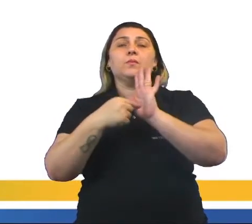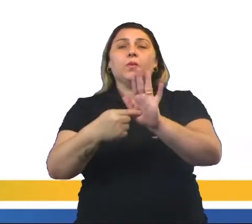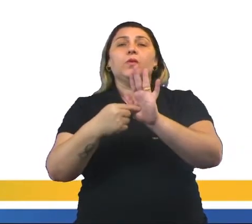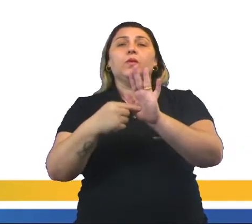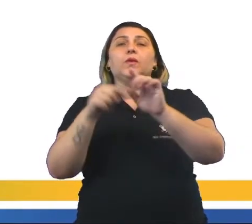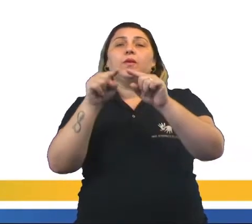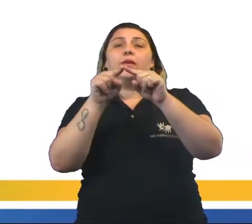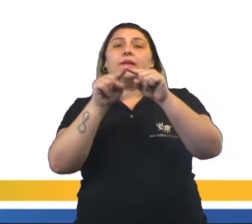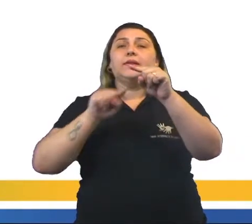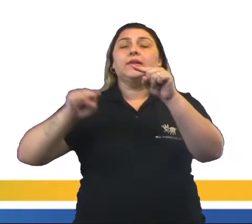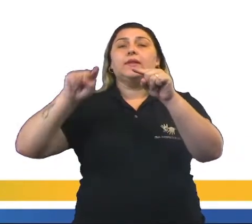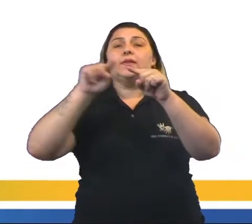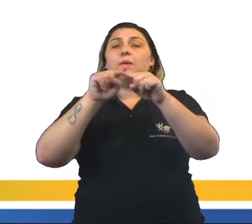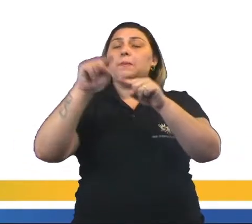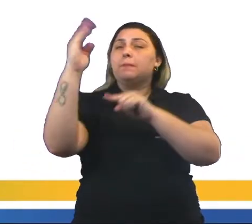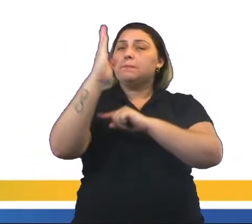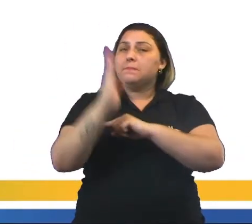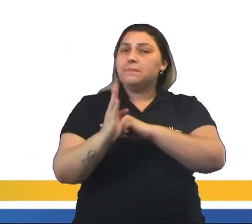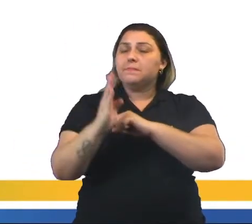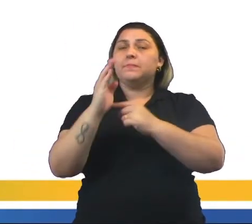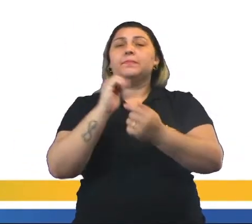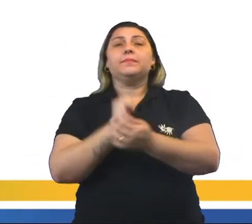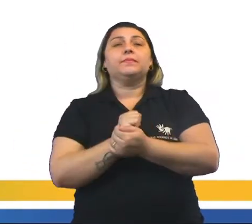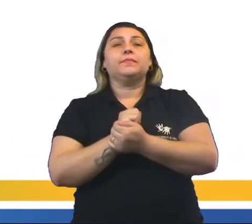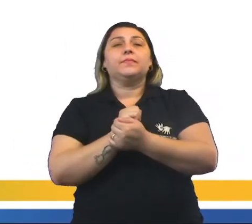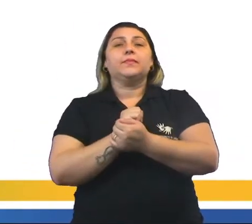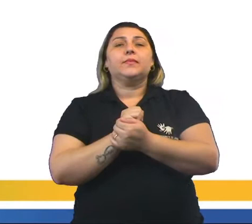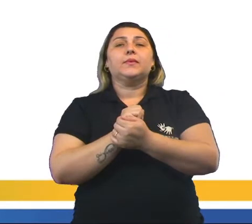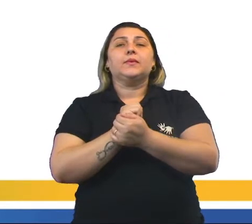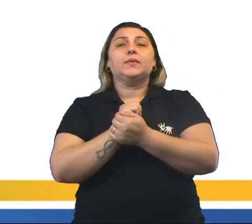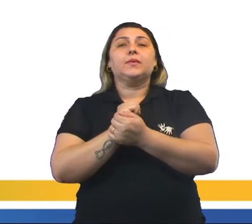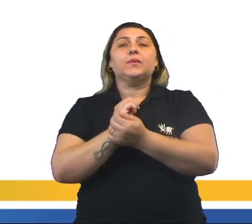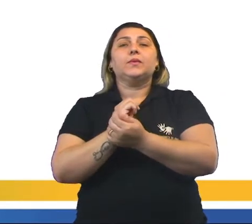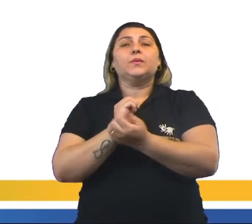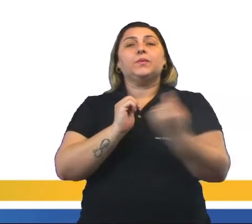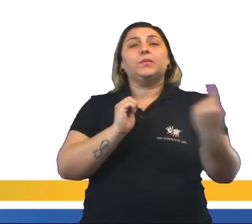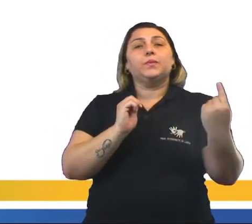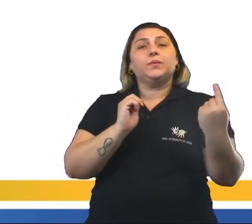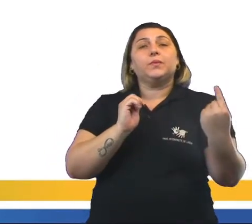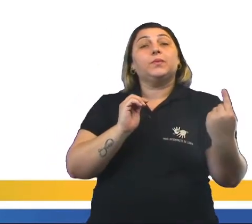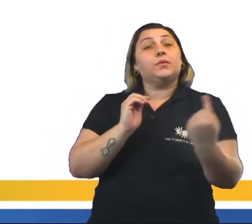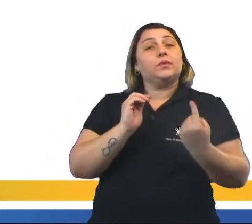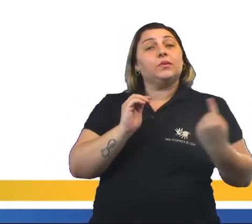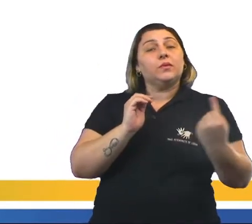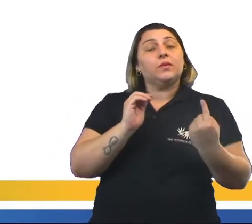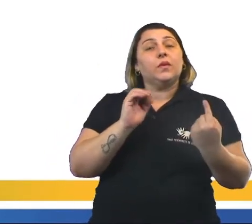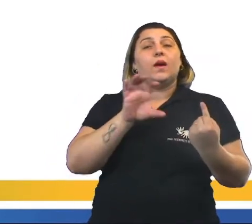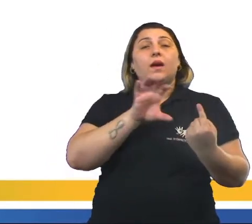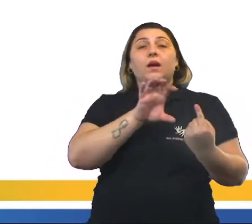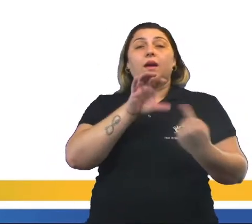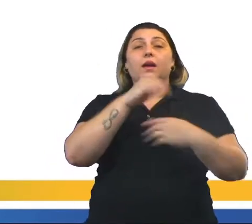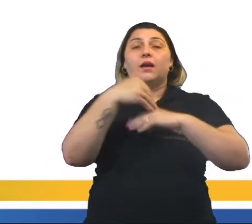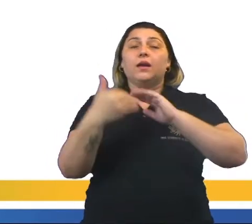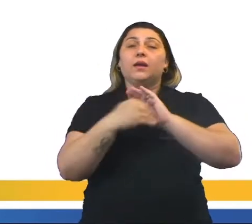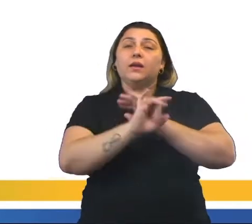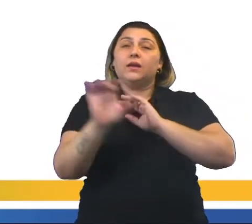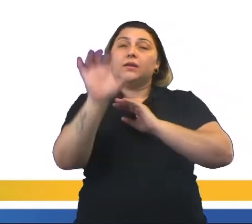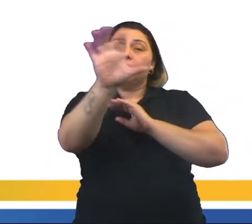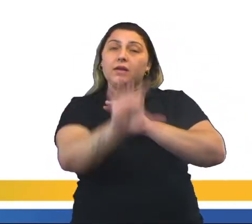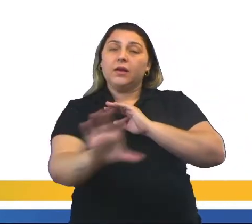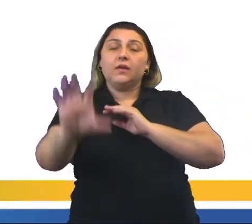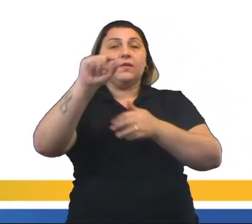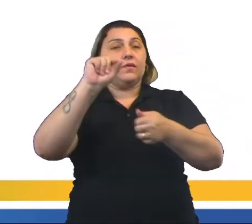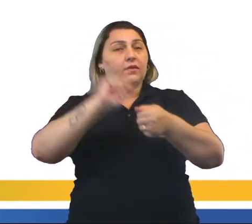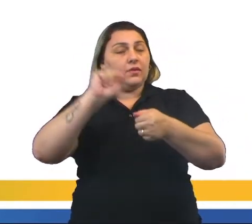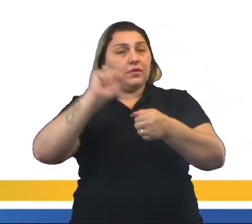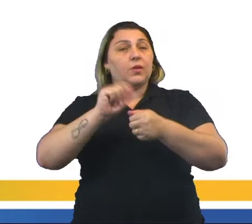o Brasil estava totalmente isolado, cada região. Então, cada uma delas ou fazia